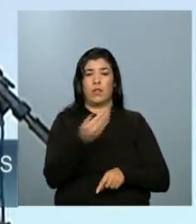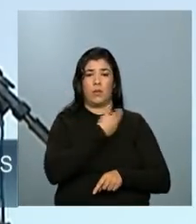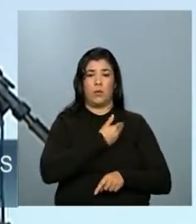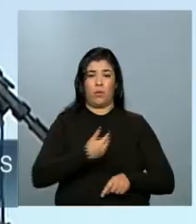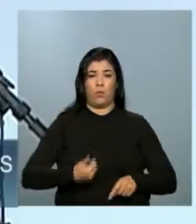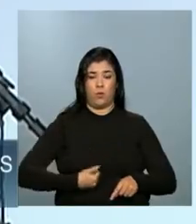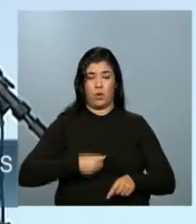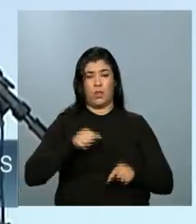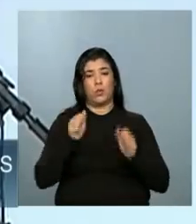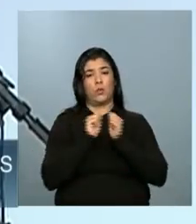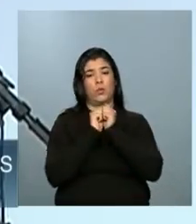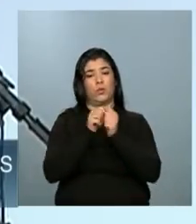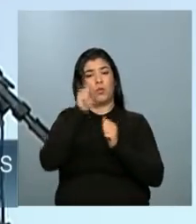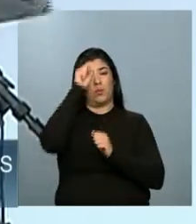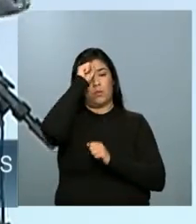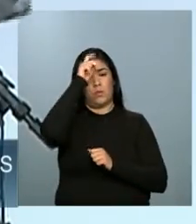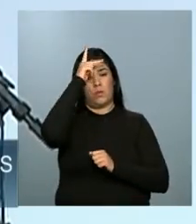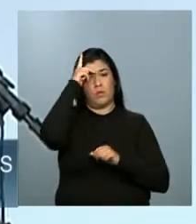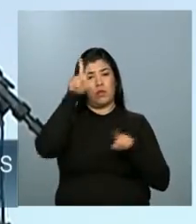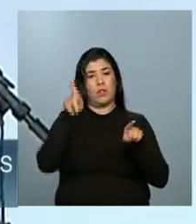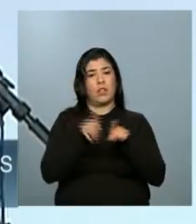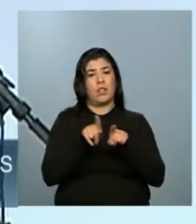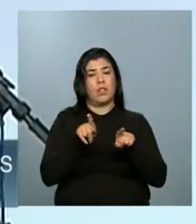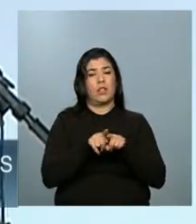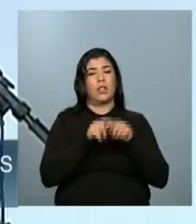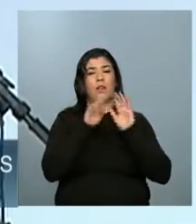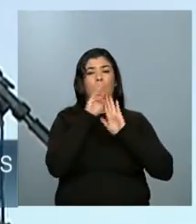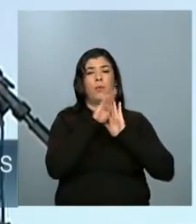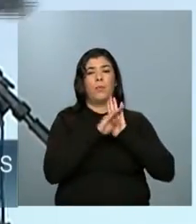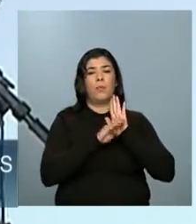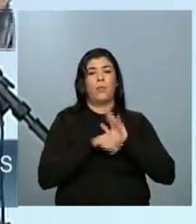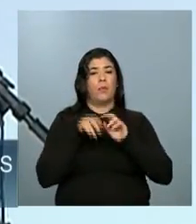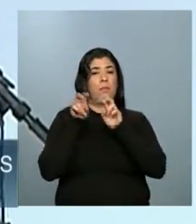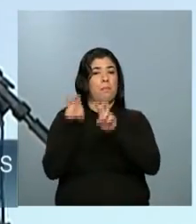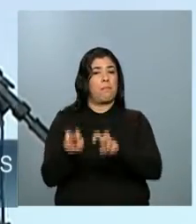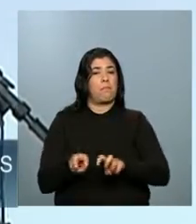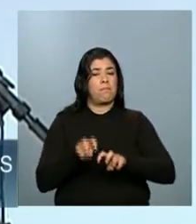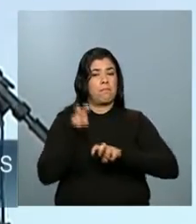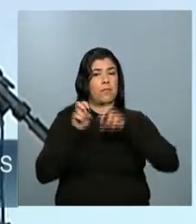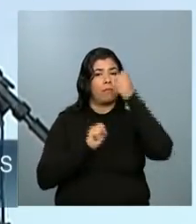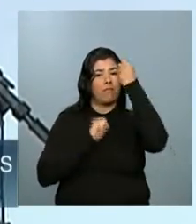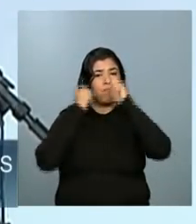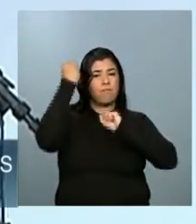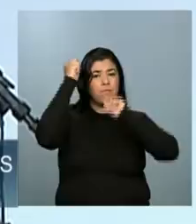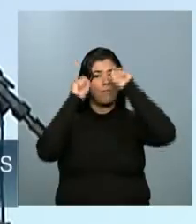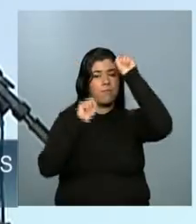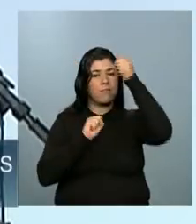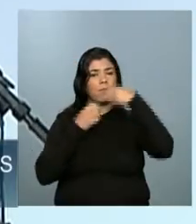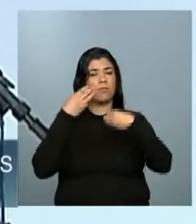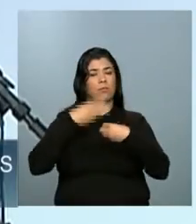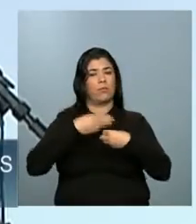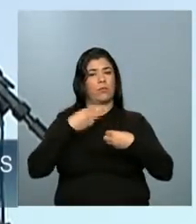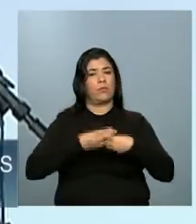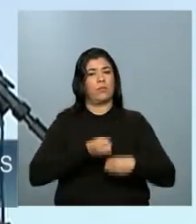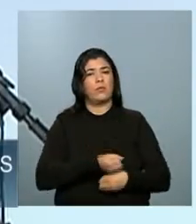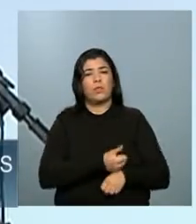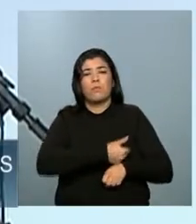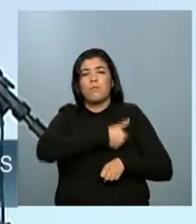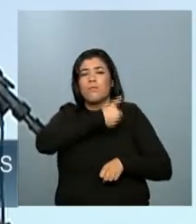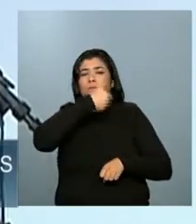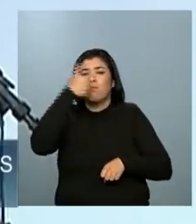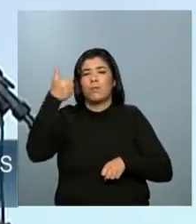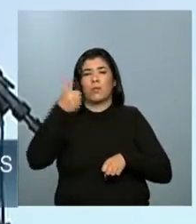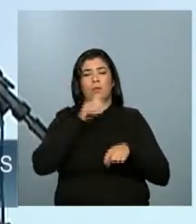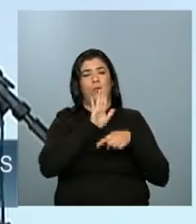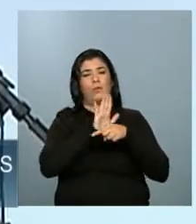sabem disso, do programa Máquinas para os Municípios, do PAC, que melhorou a vida de milhares, de milhões de